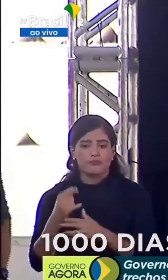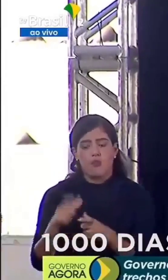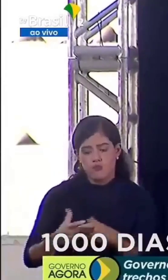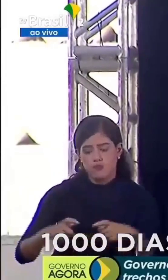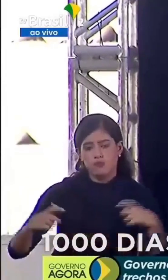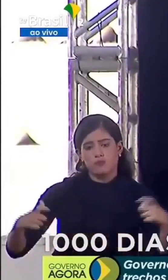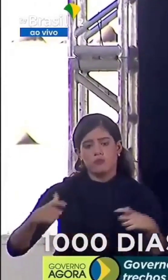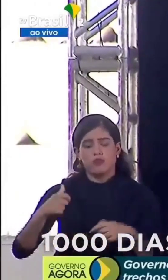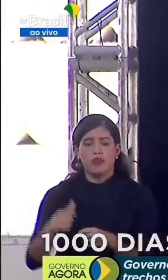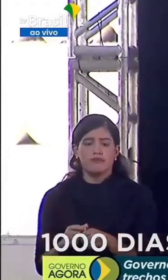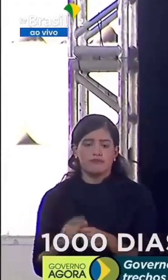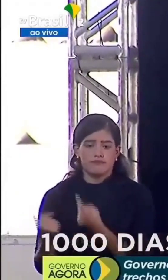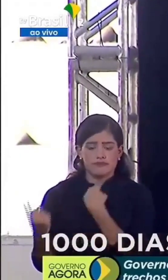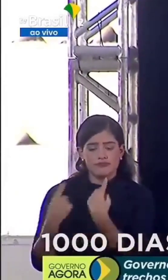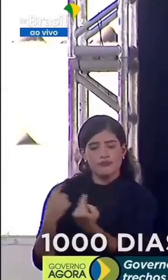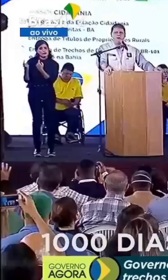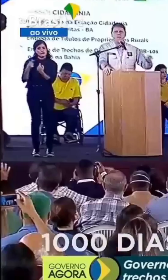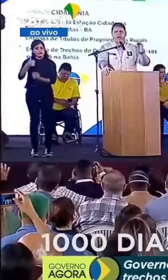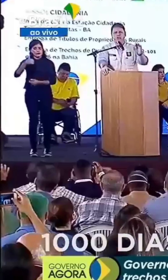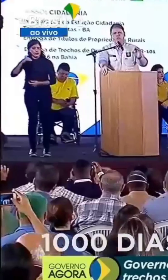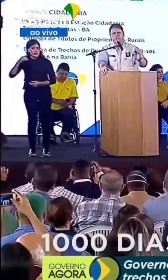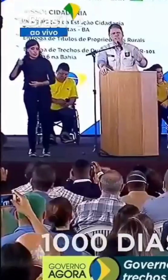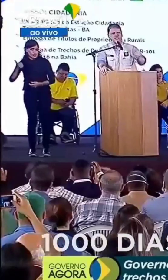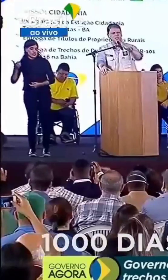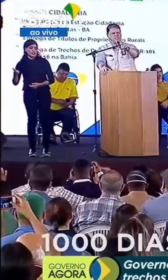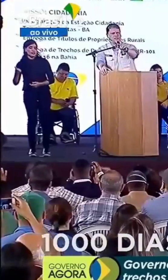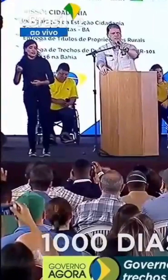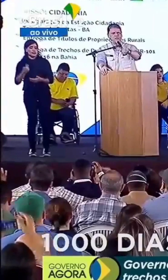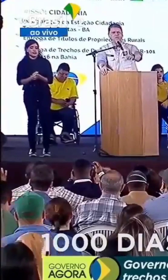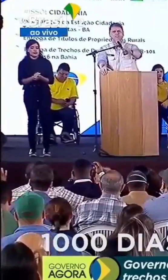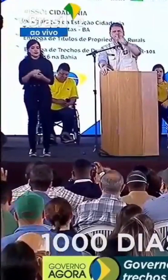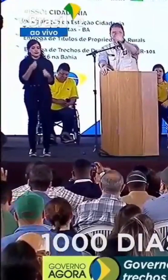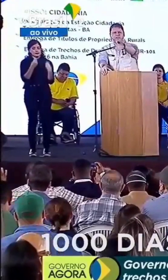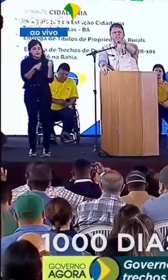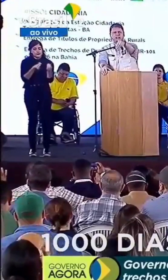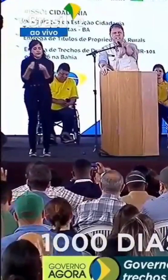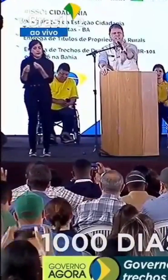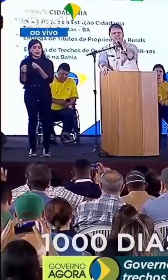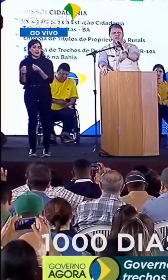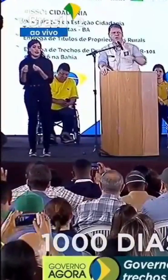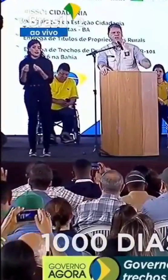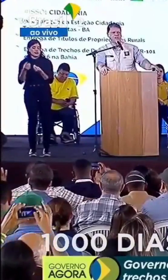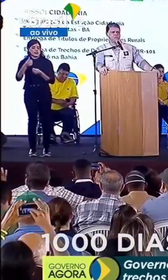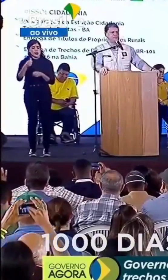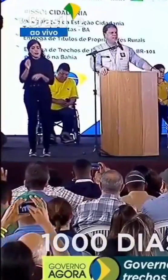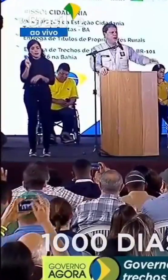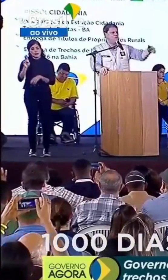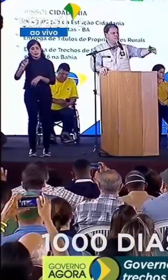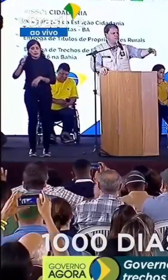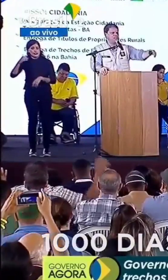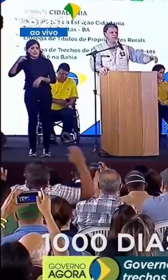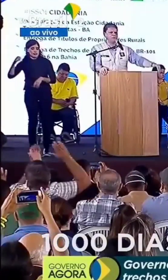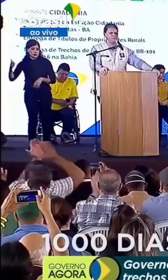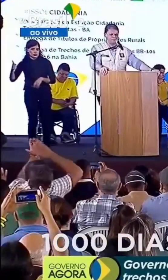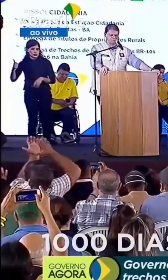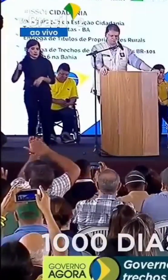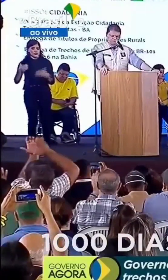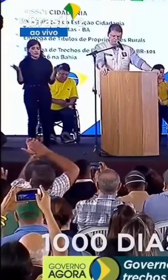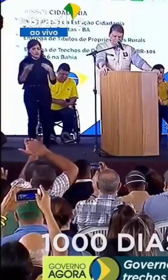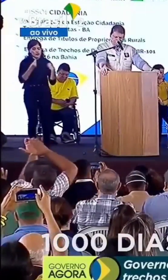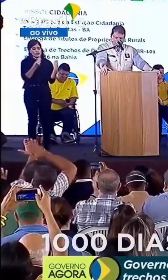na 116. Acabou de ser entregue. Mais duplicação na 101. Está sendo entregue neste momento, ao mesmo tempo.